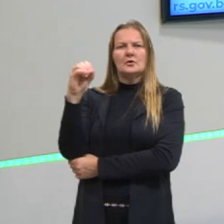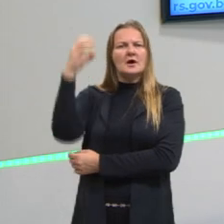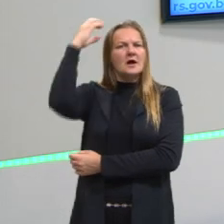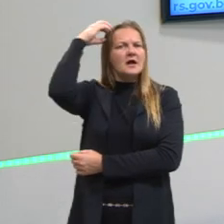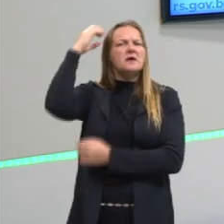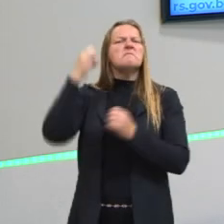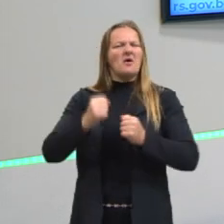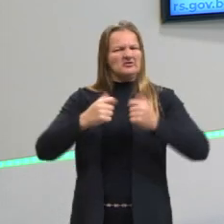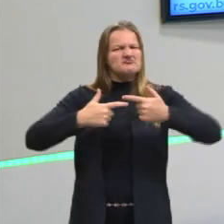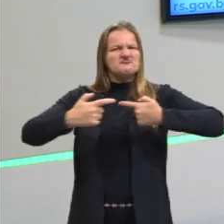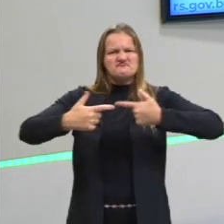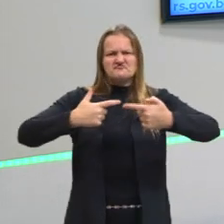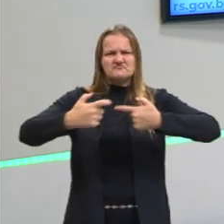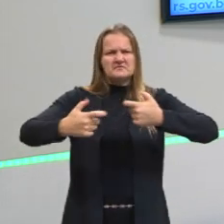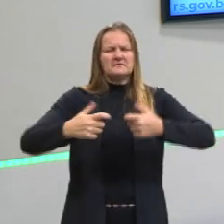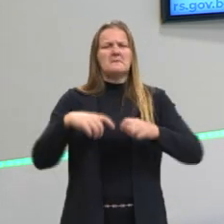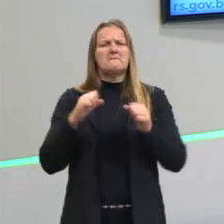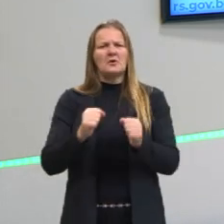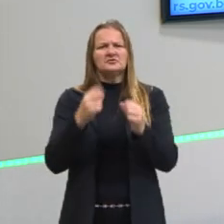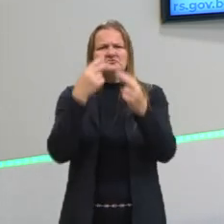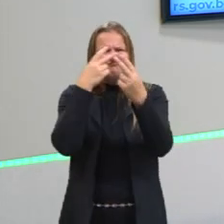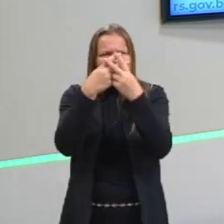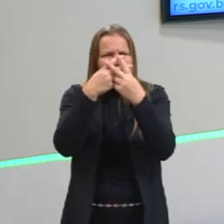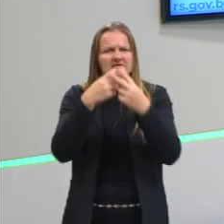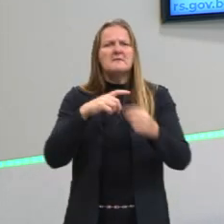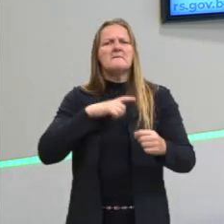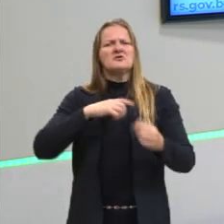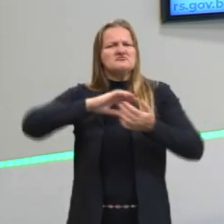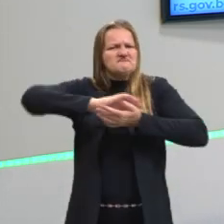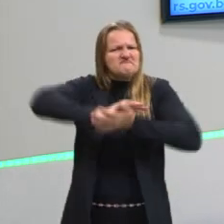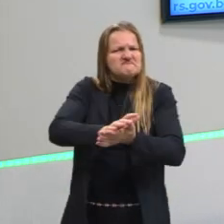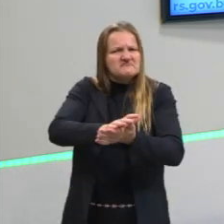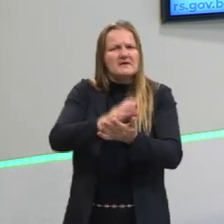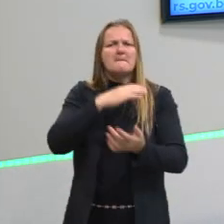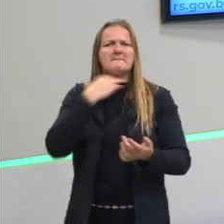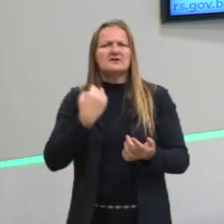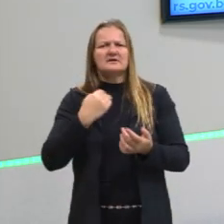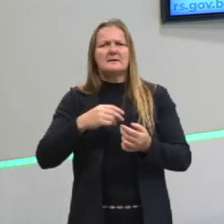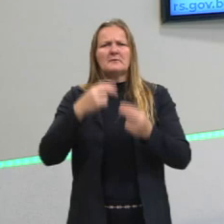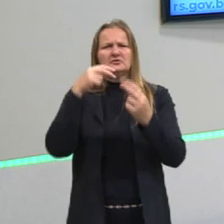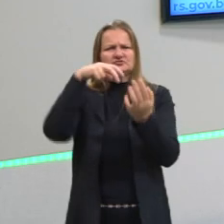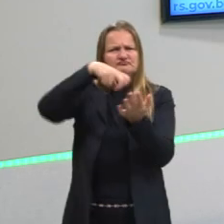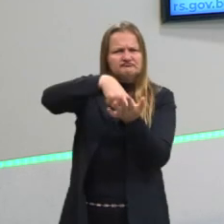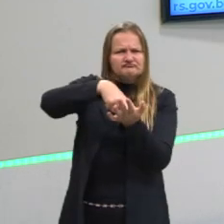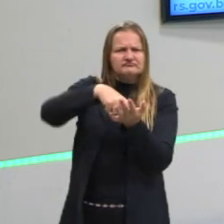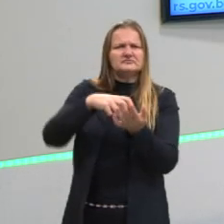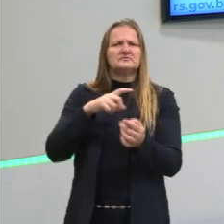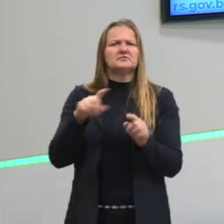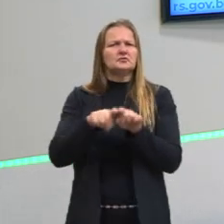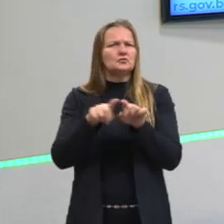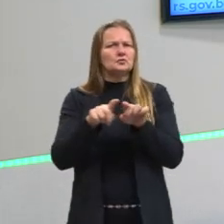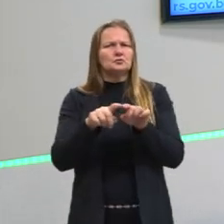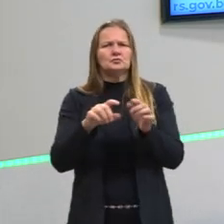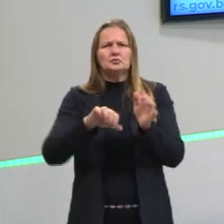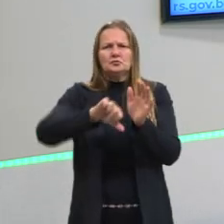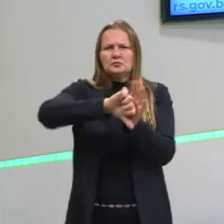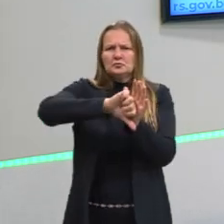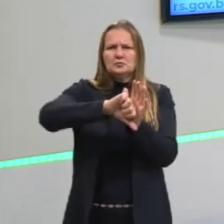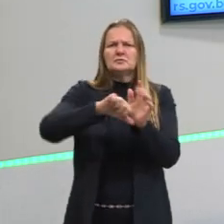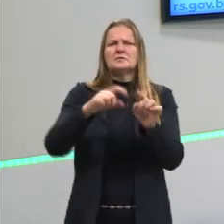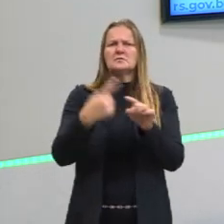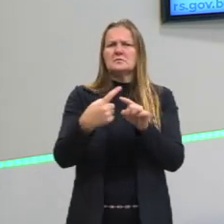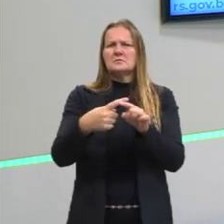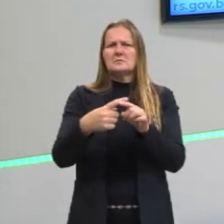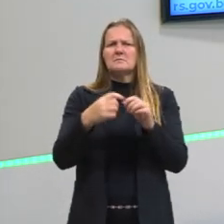fazer guerra, é o rei que pode prender, é o rei que pode matar, que pode condenar alguém. E, antes, os senhores feudais também